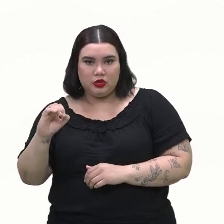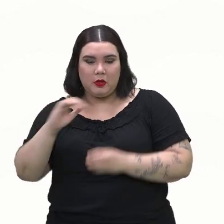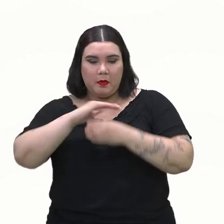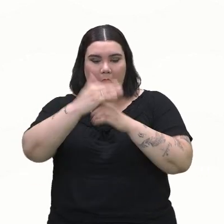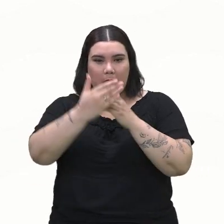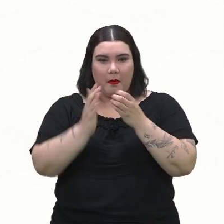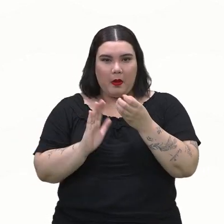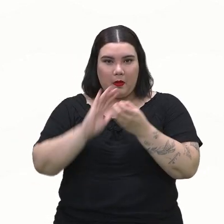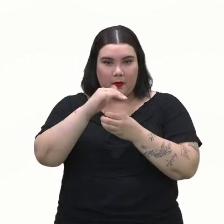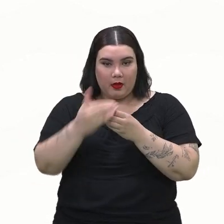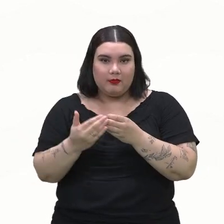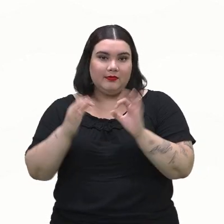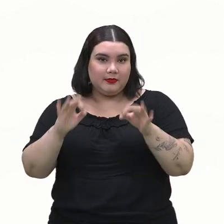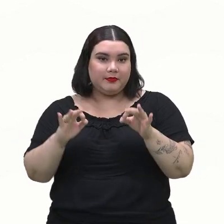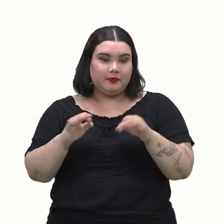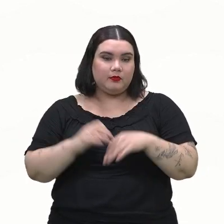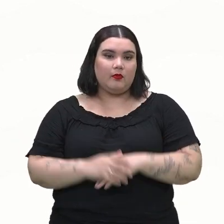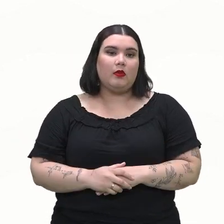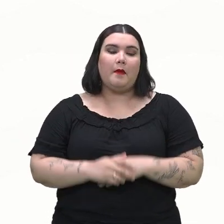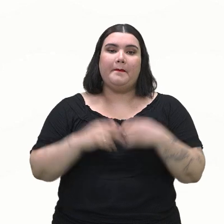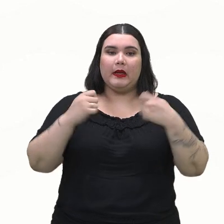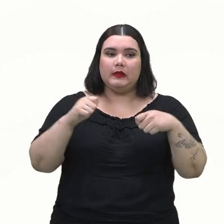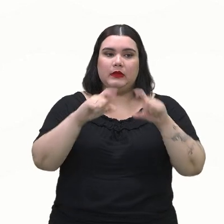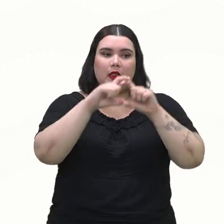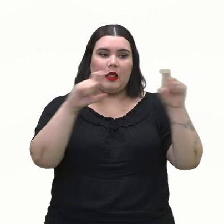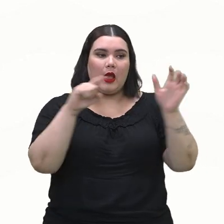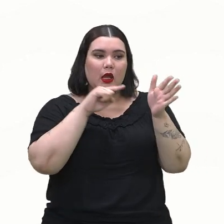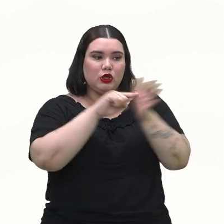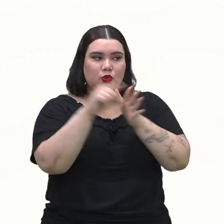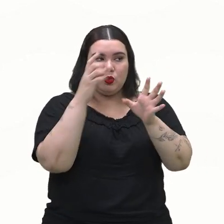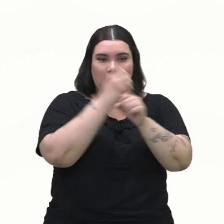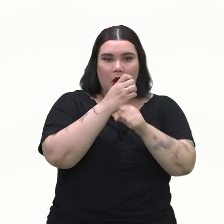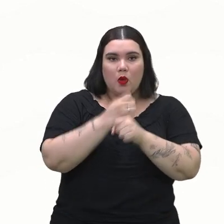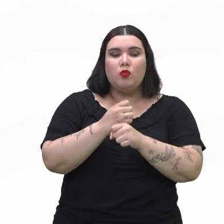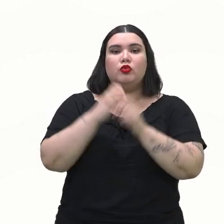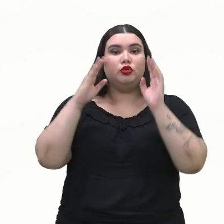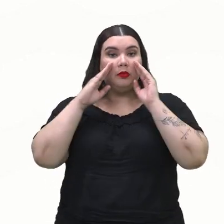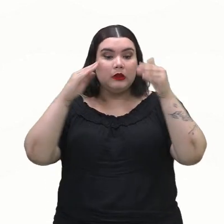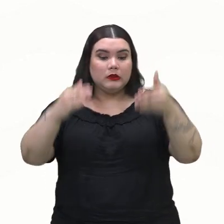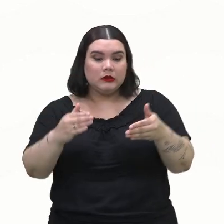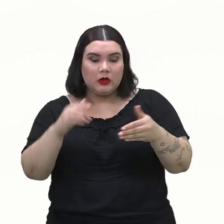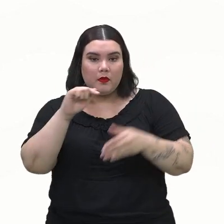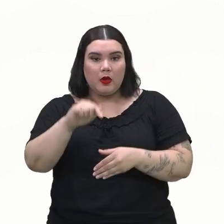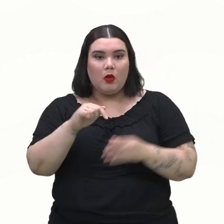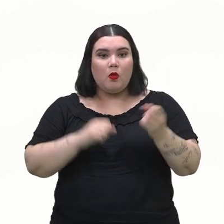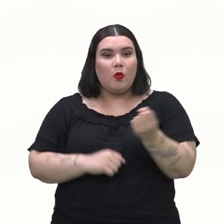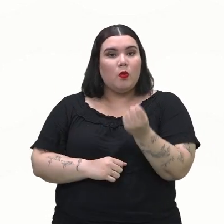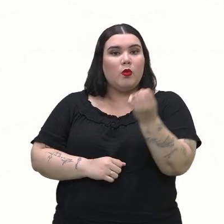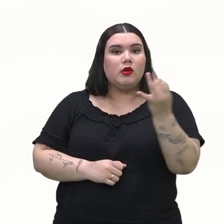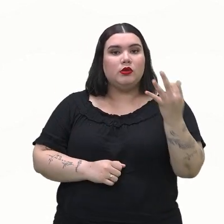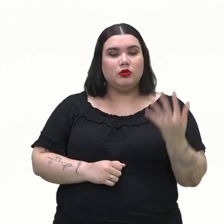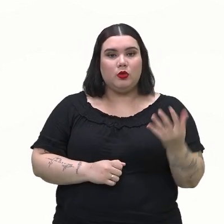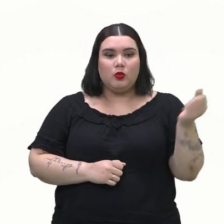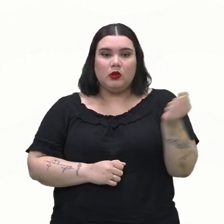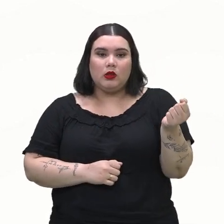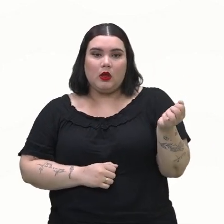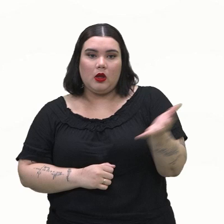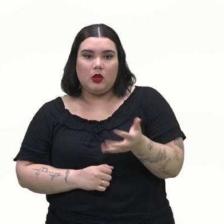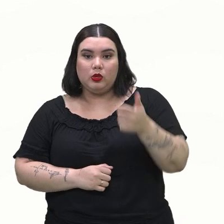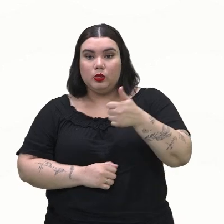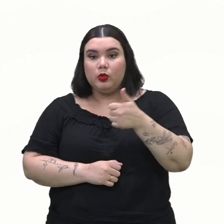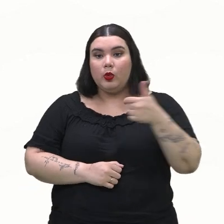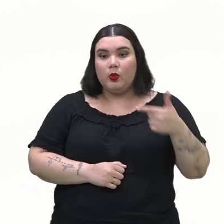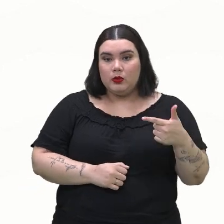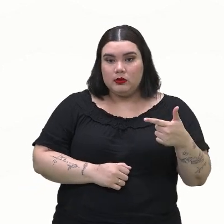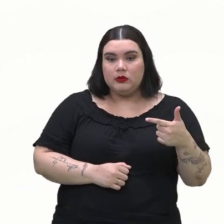Assim como, também, ela tem que especificar se, por exemplo, na questão for utilizado um dado de 12